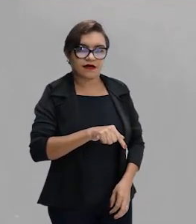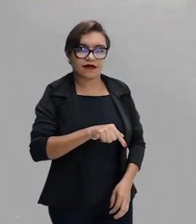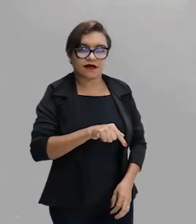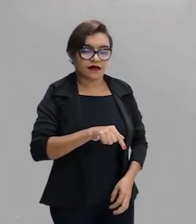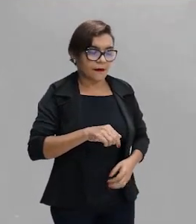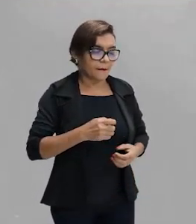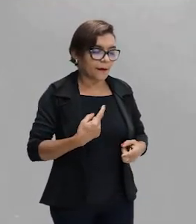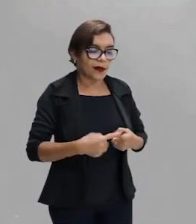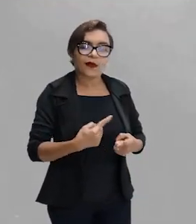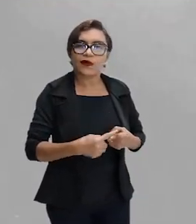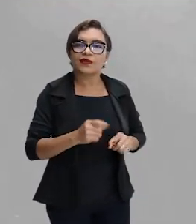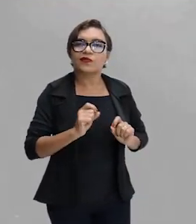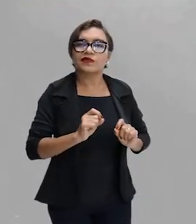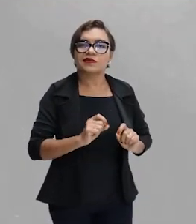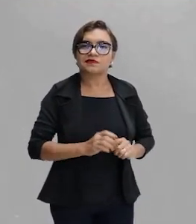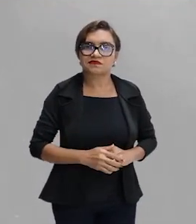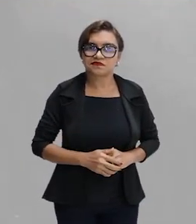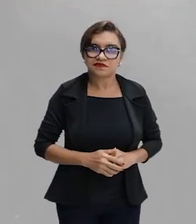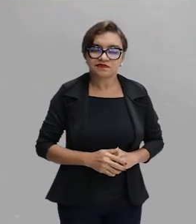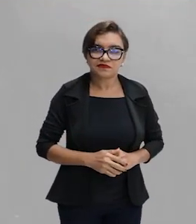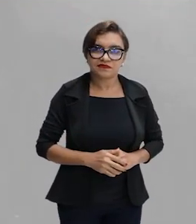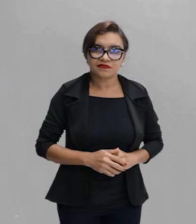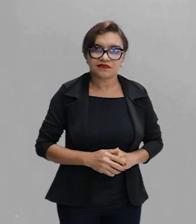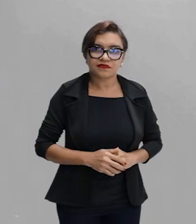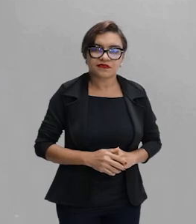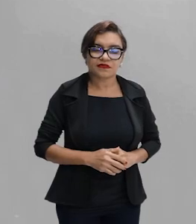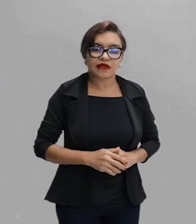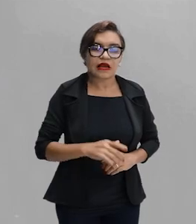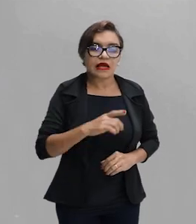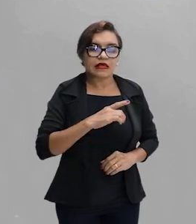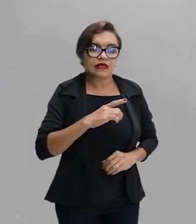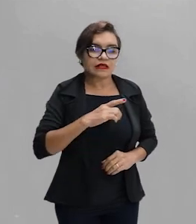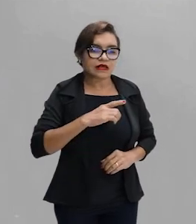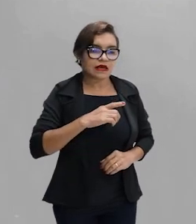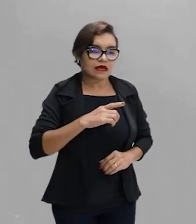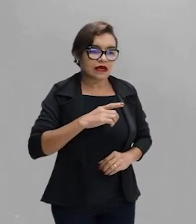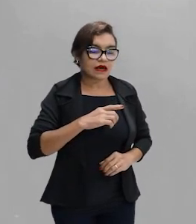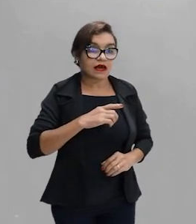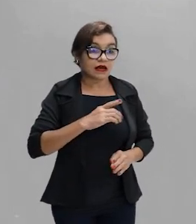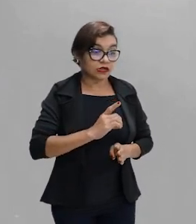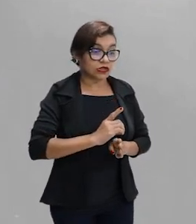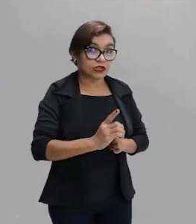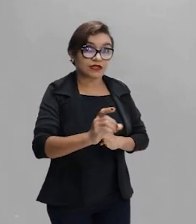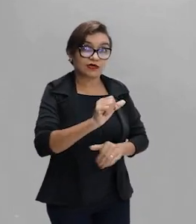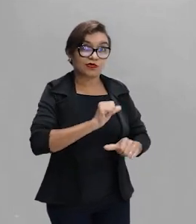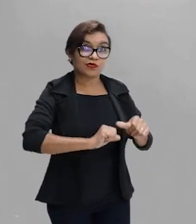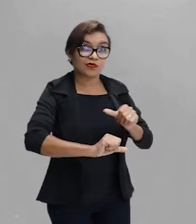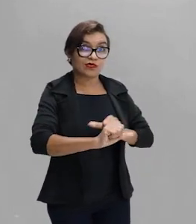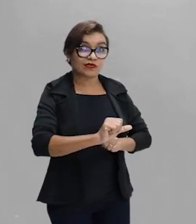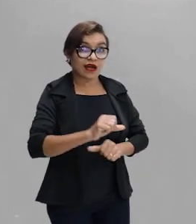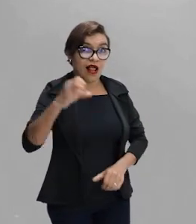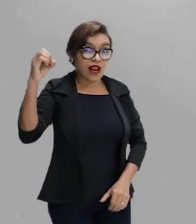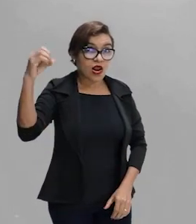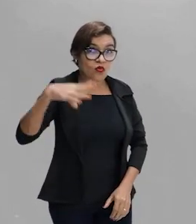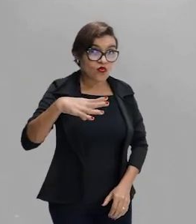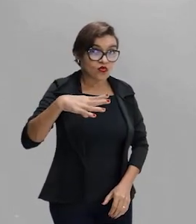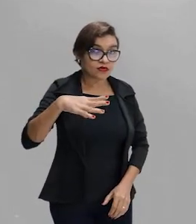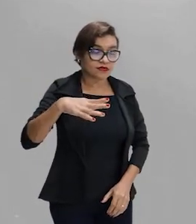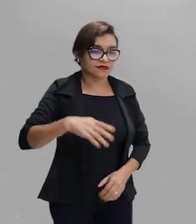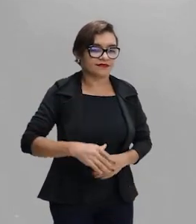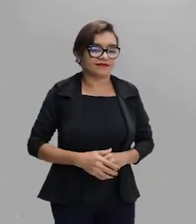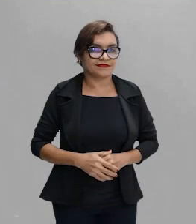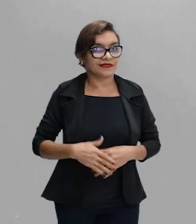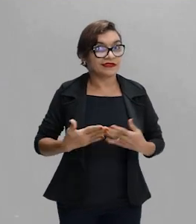por conta, aqui, desta configuração da refração que vai acontecer. Certo? Então, aqui a gente consegue, para